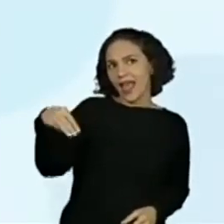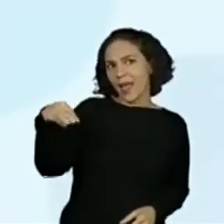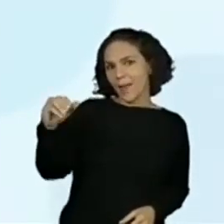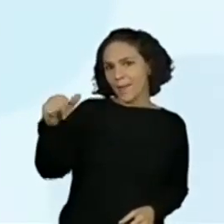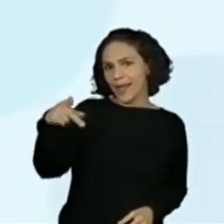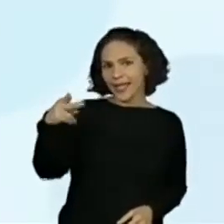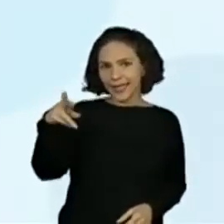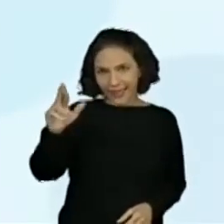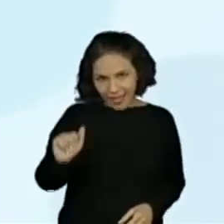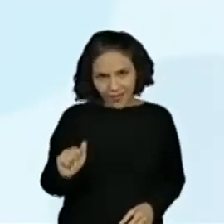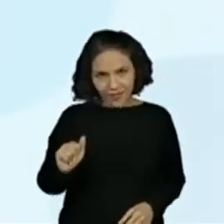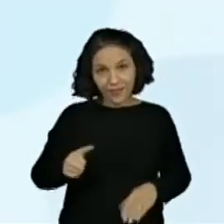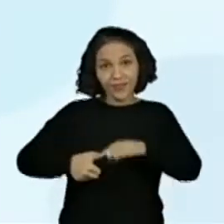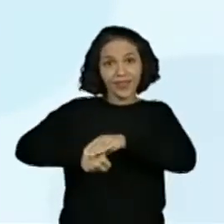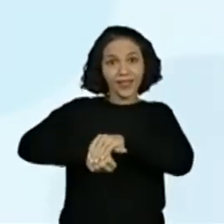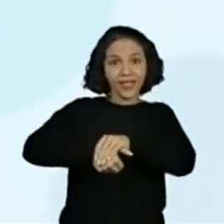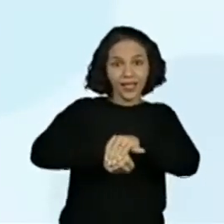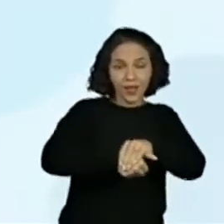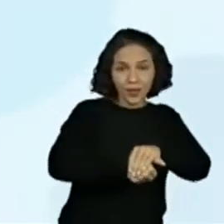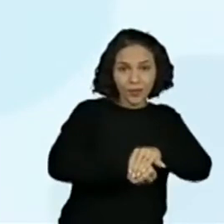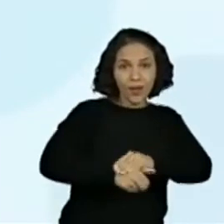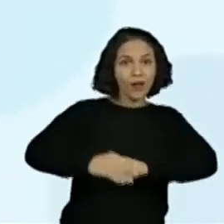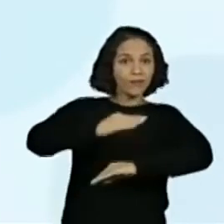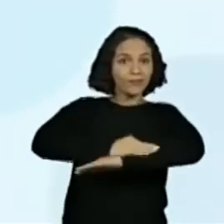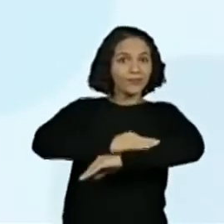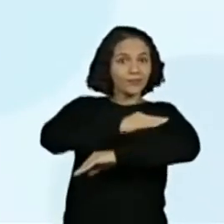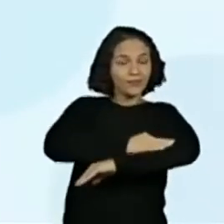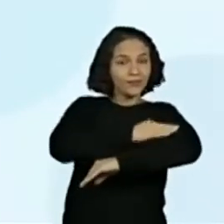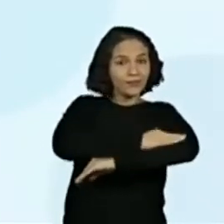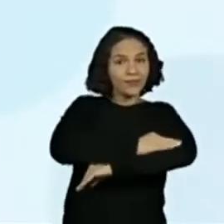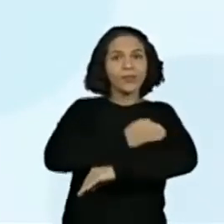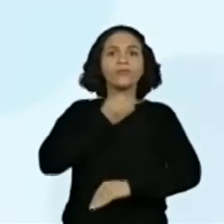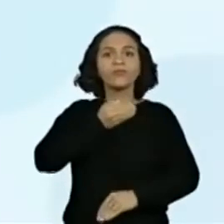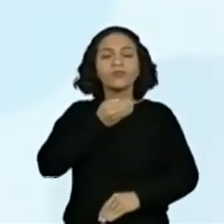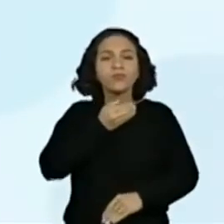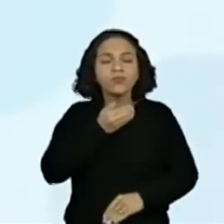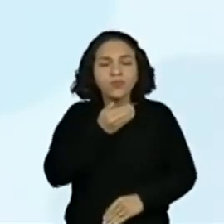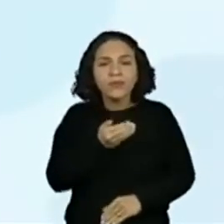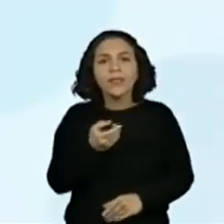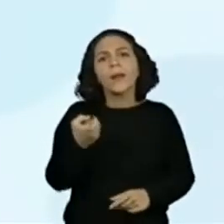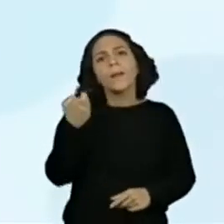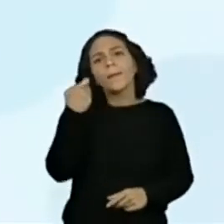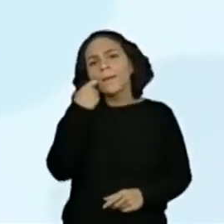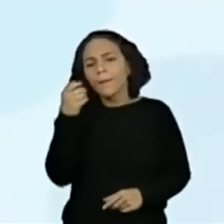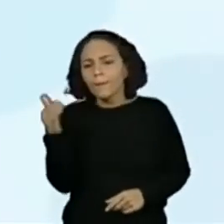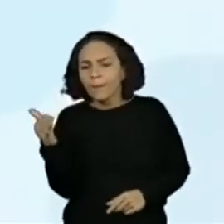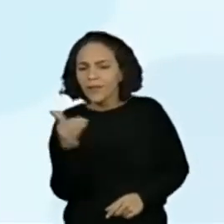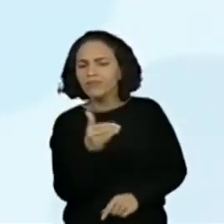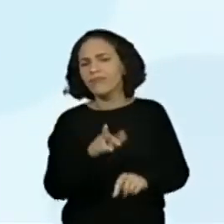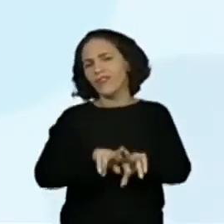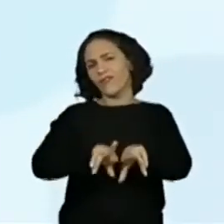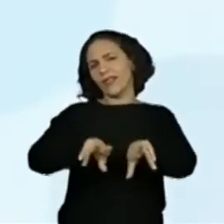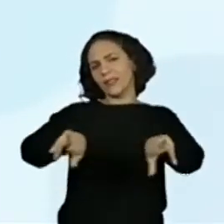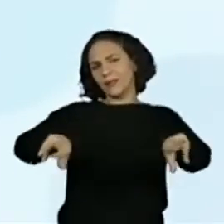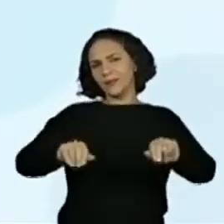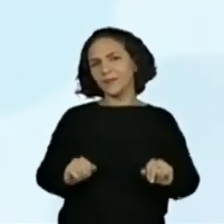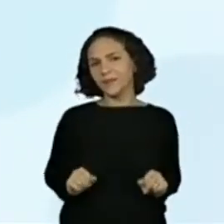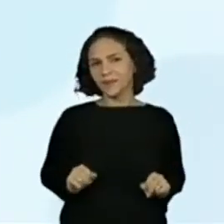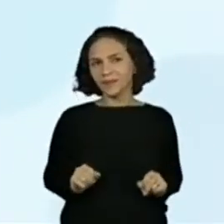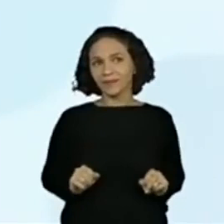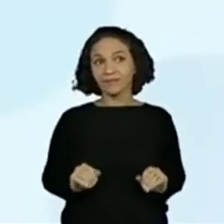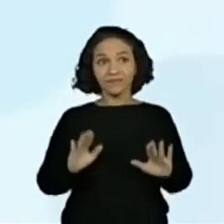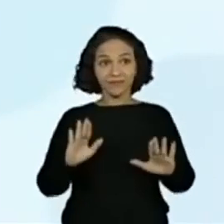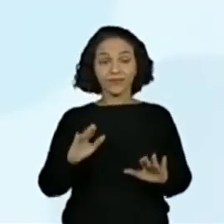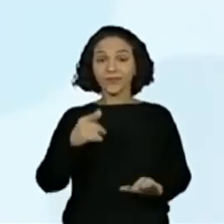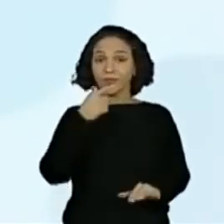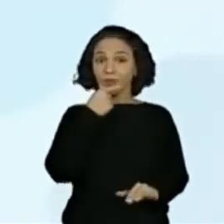tartarugas, rãs, sapos, diversos peixes, entre outras espécies. Só o